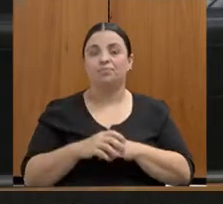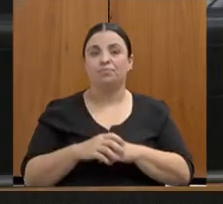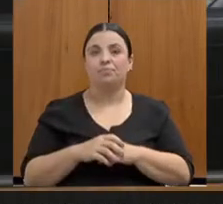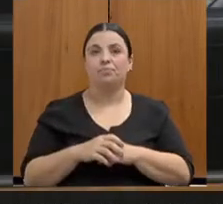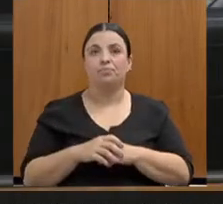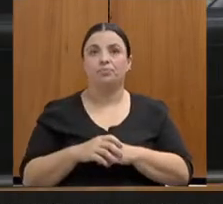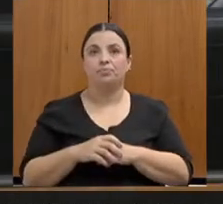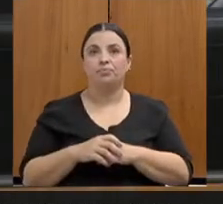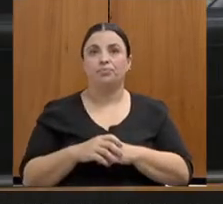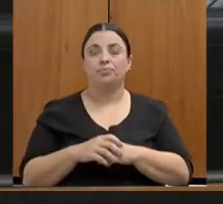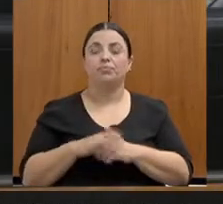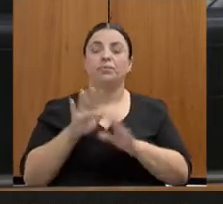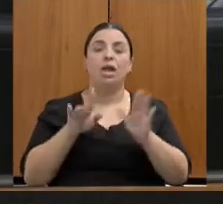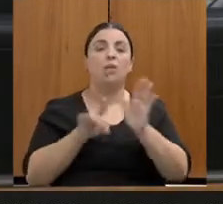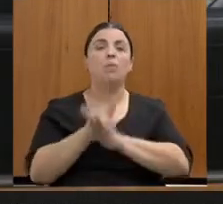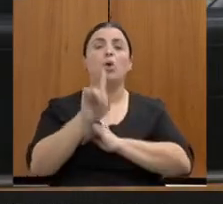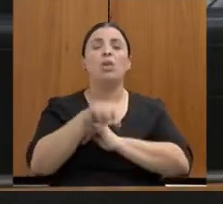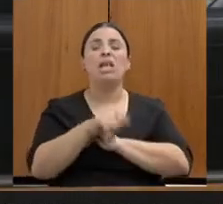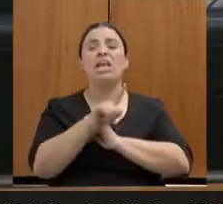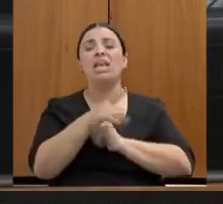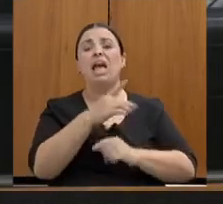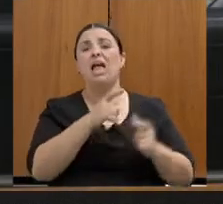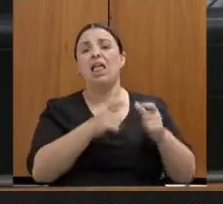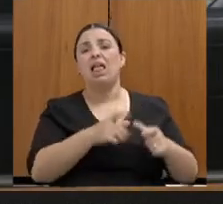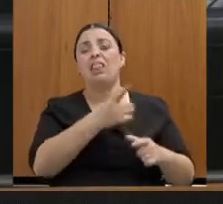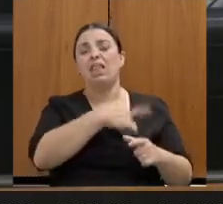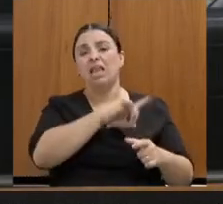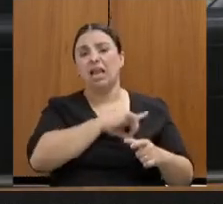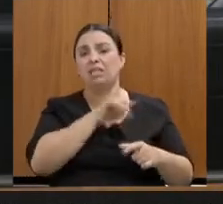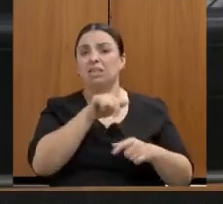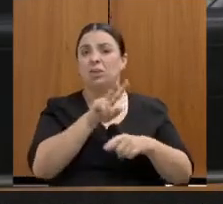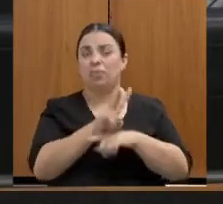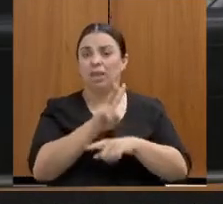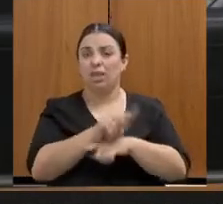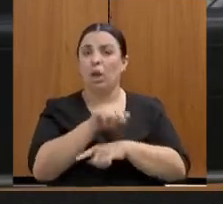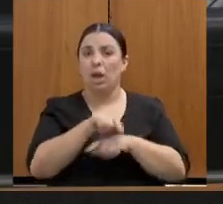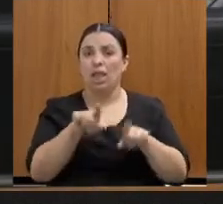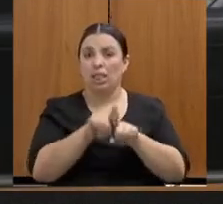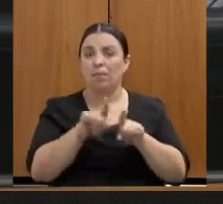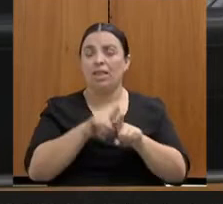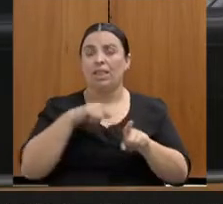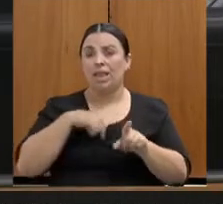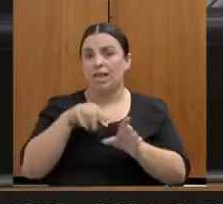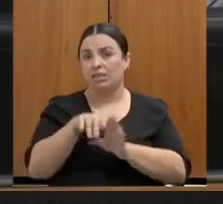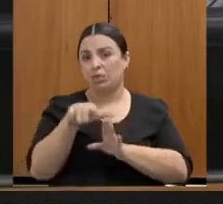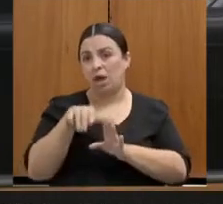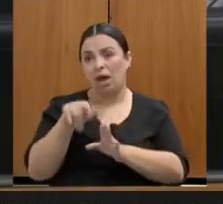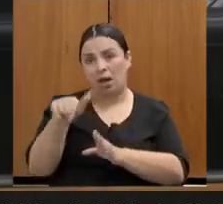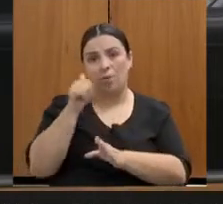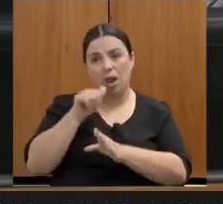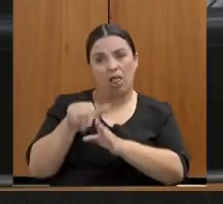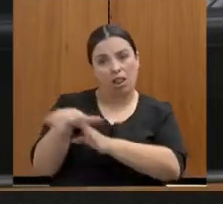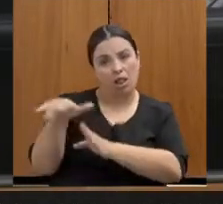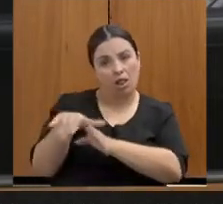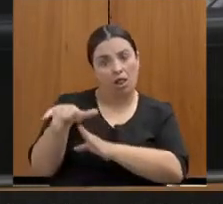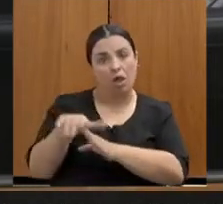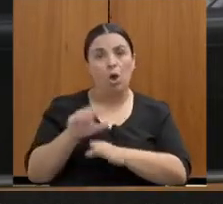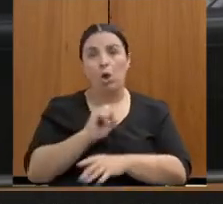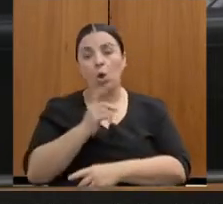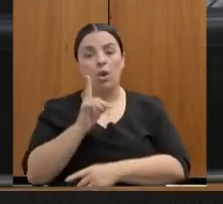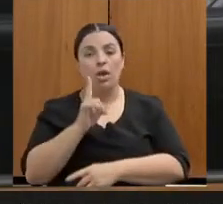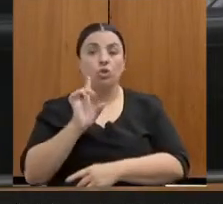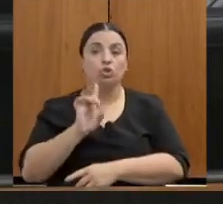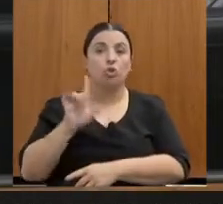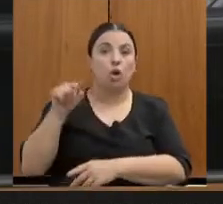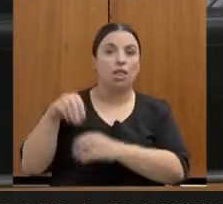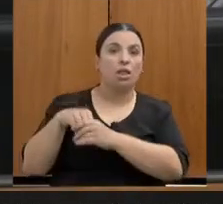No plantão, por exemplo, se ela for no plantão, ela tem essa orientação também ou não? Aí é mais para, especificamente, a Casa Mineira?